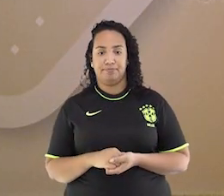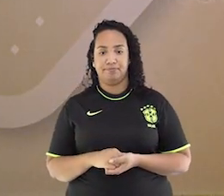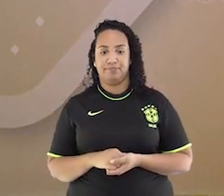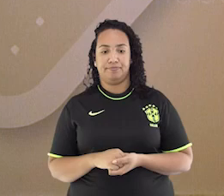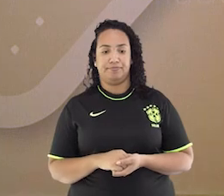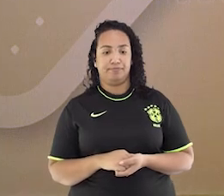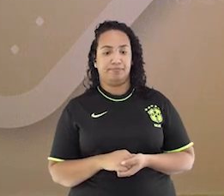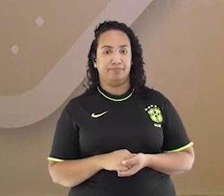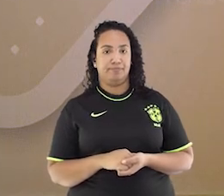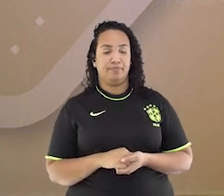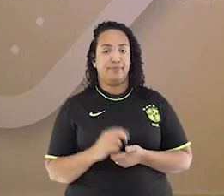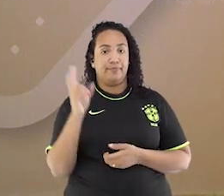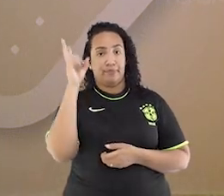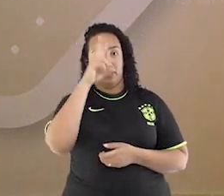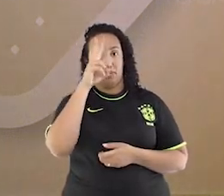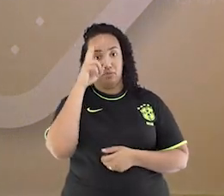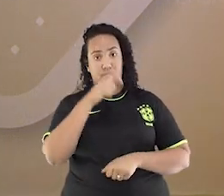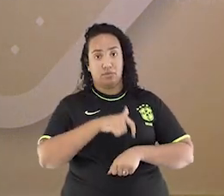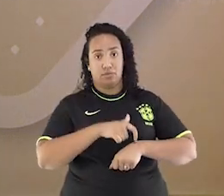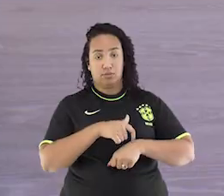lembrando, em 40 segundos.